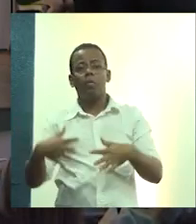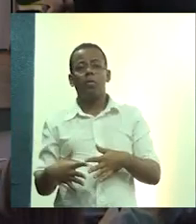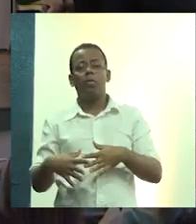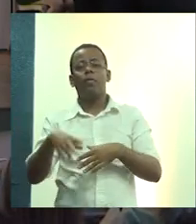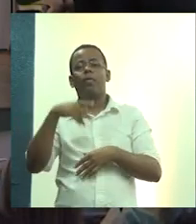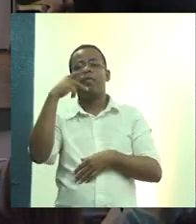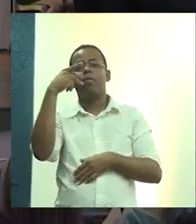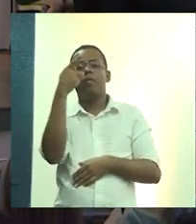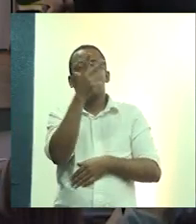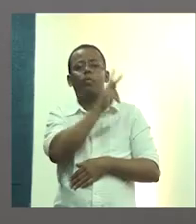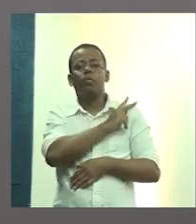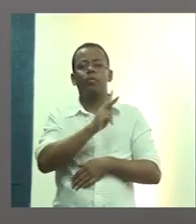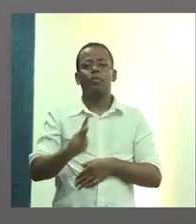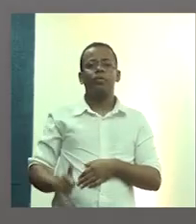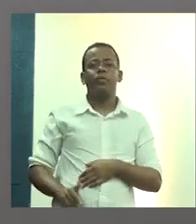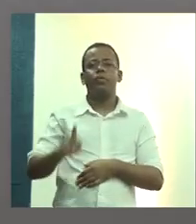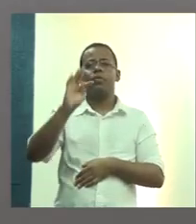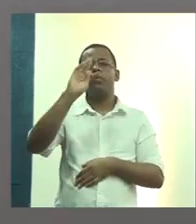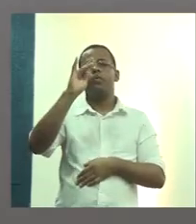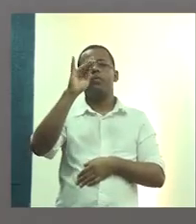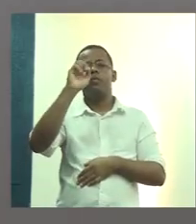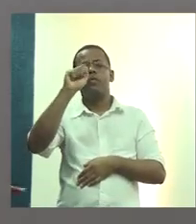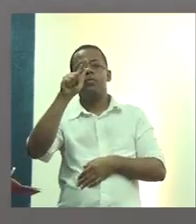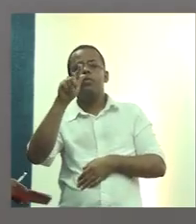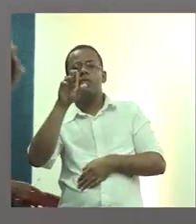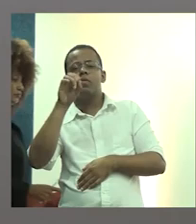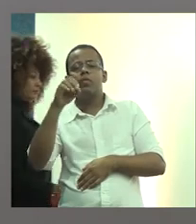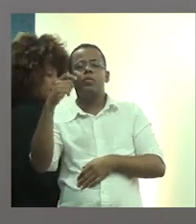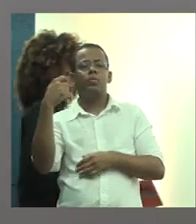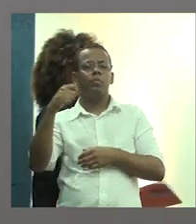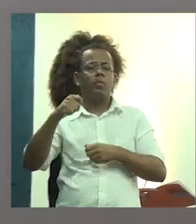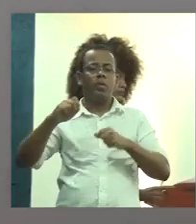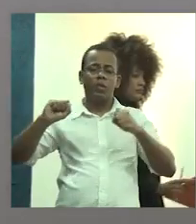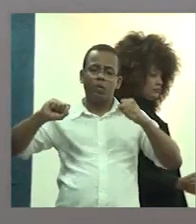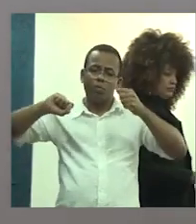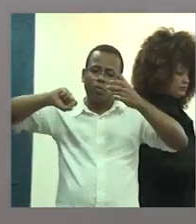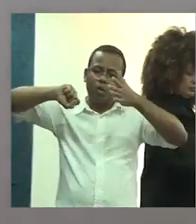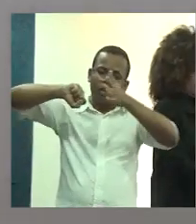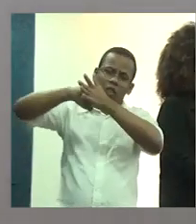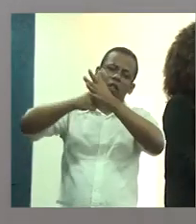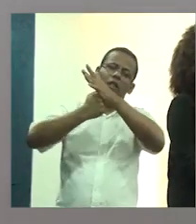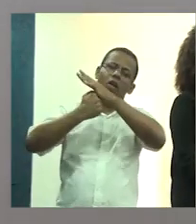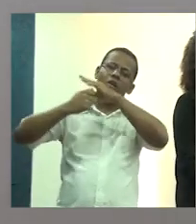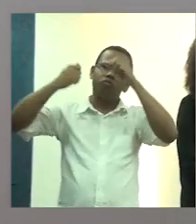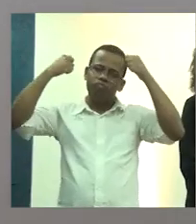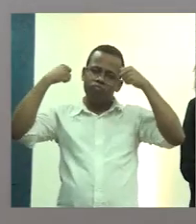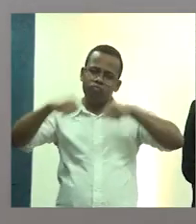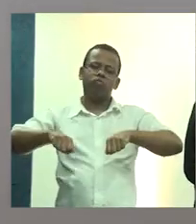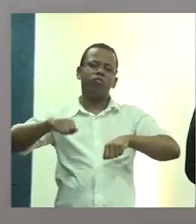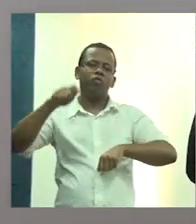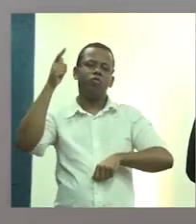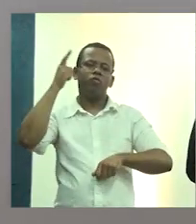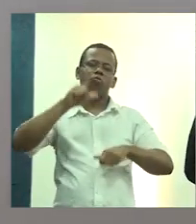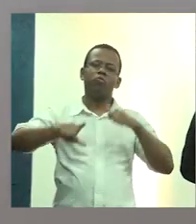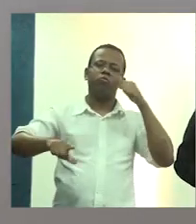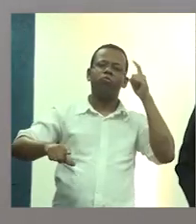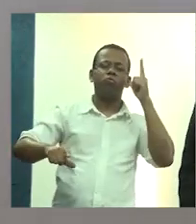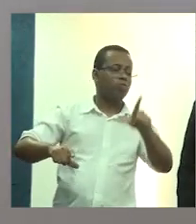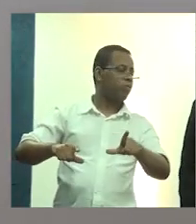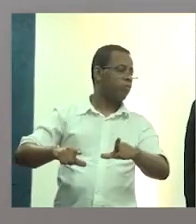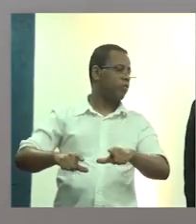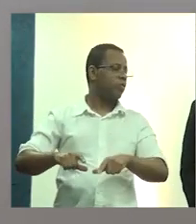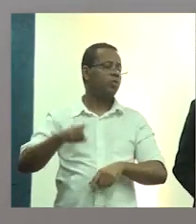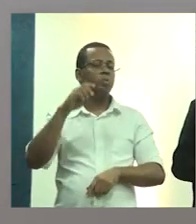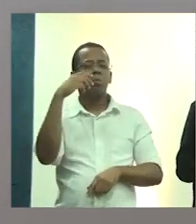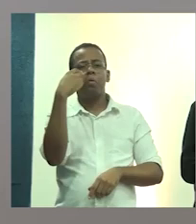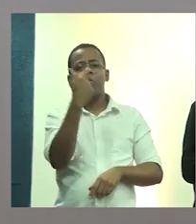nosso presidente Tiago, é de que a gente tinha que romper com a inércia, mostrar que é possível. Então, o CAU não vai com esses